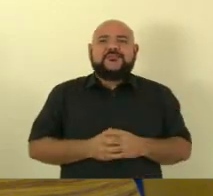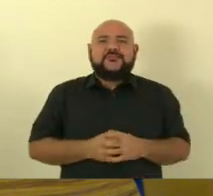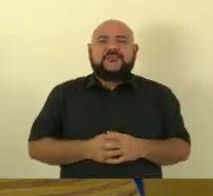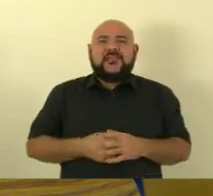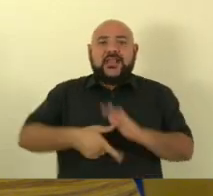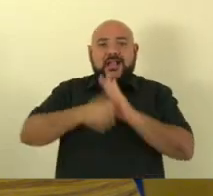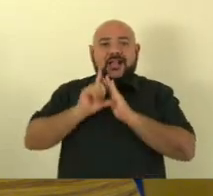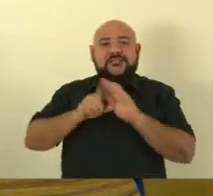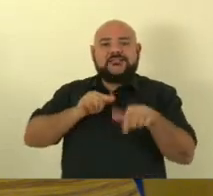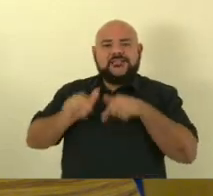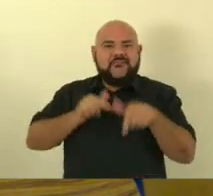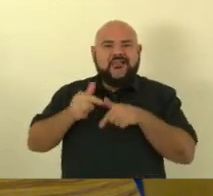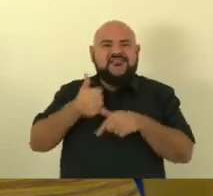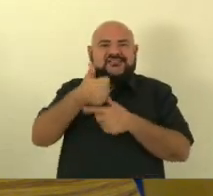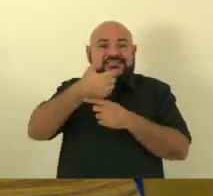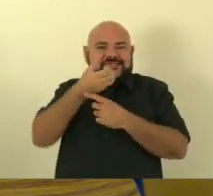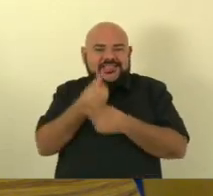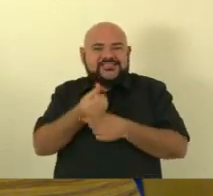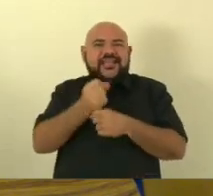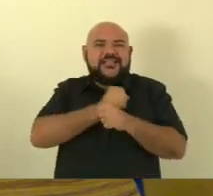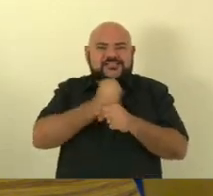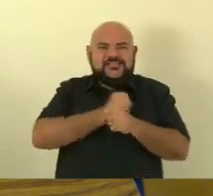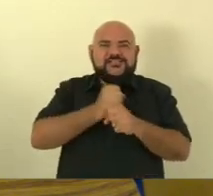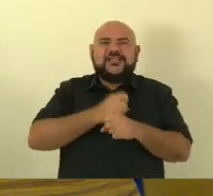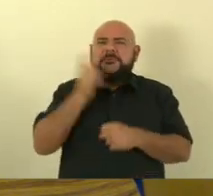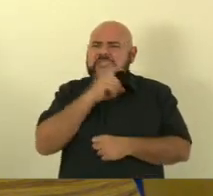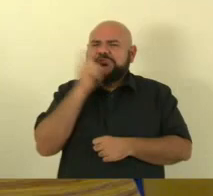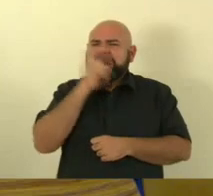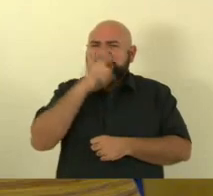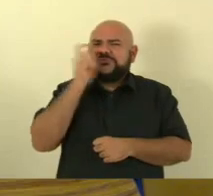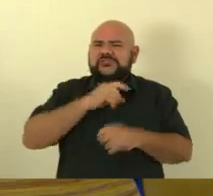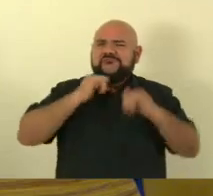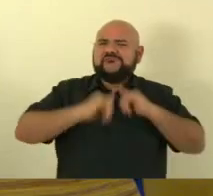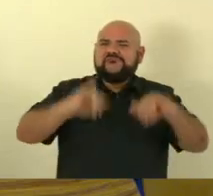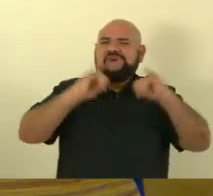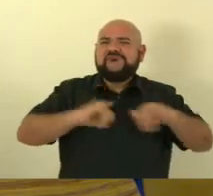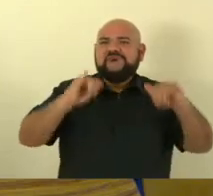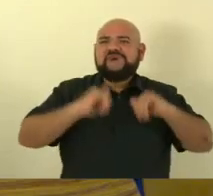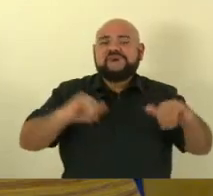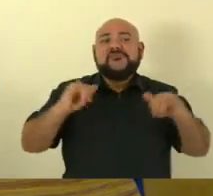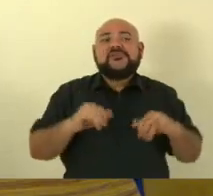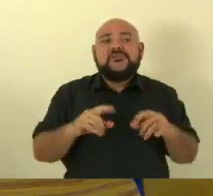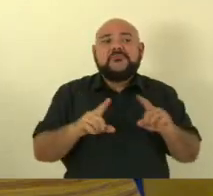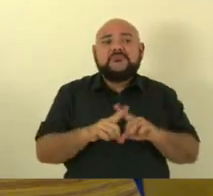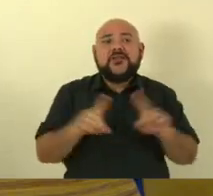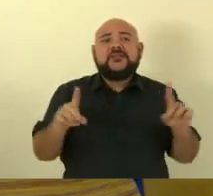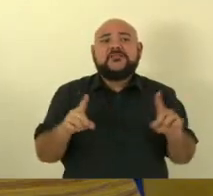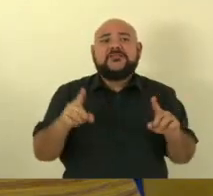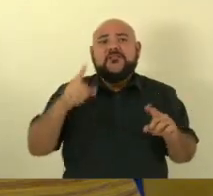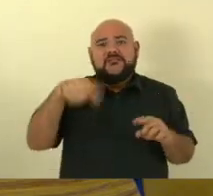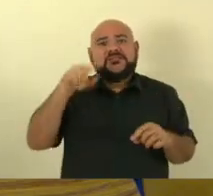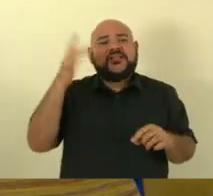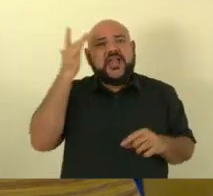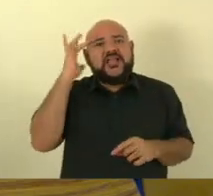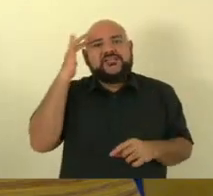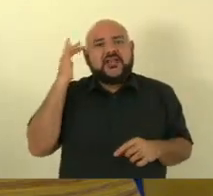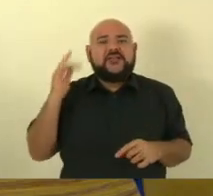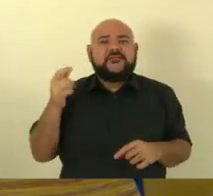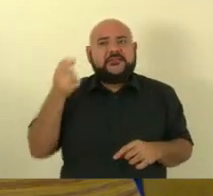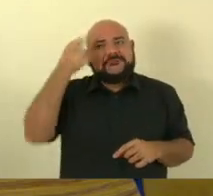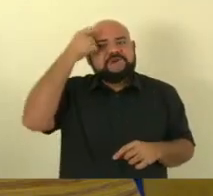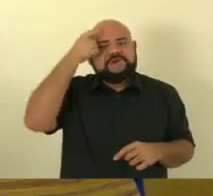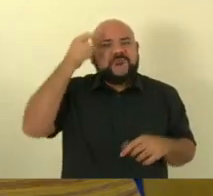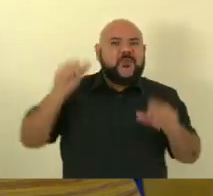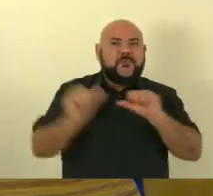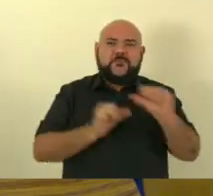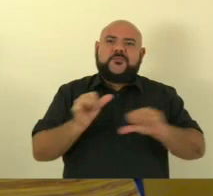poder mentindo sistematicamente mas por algum milagre vocês acharam que iam mudar que eles do nada ia acontecer um milagre